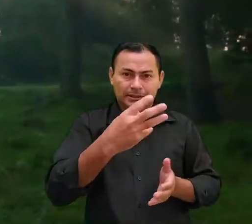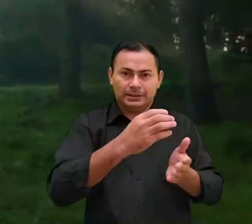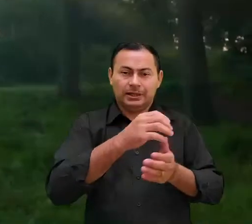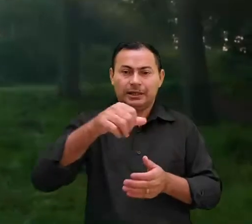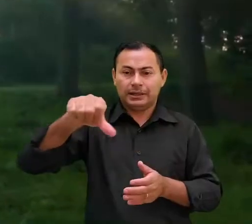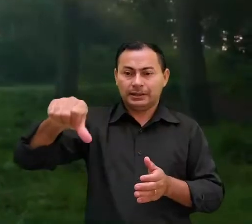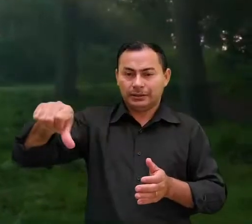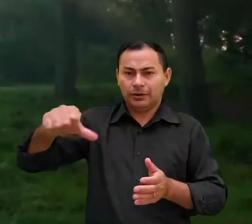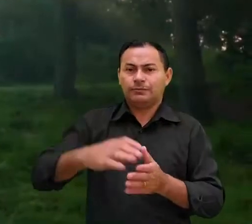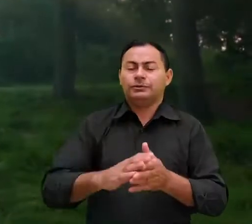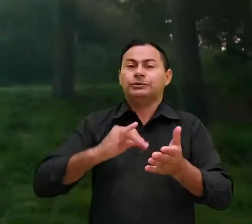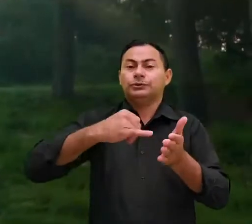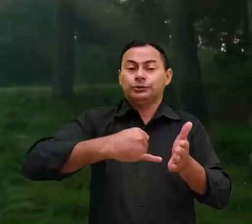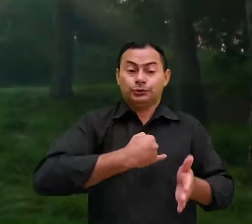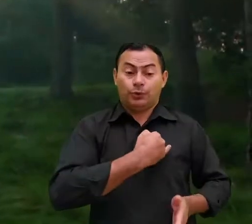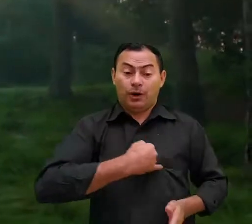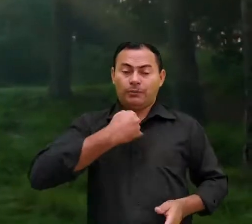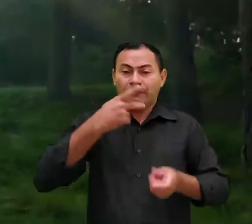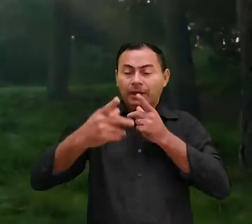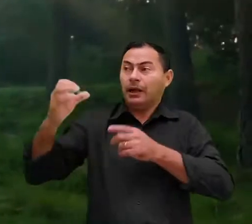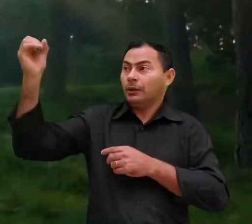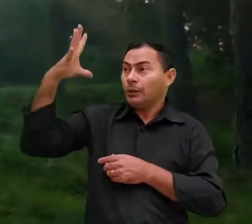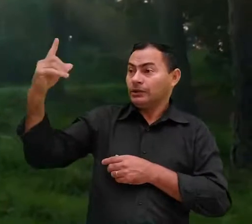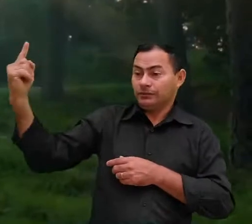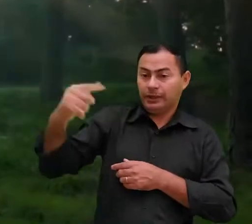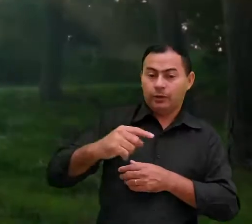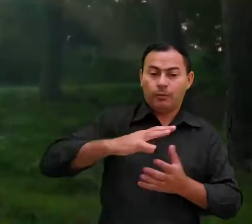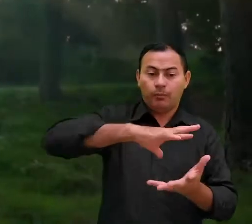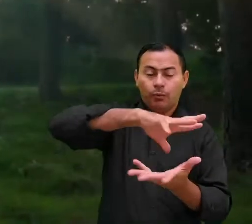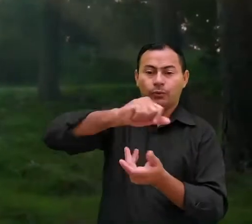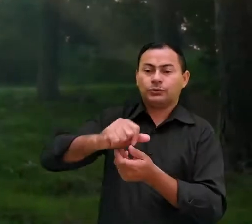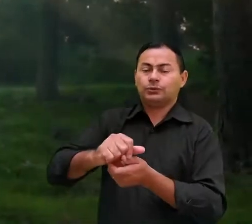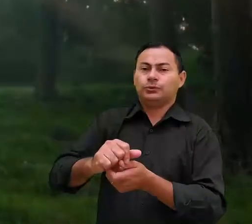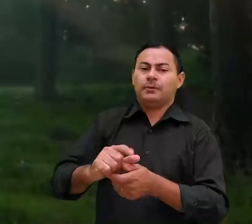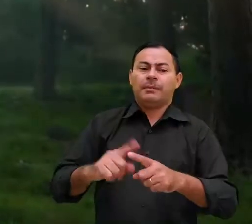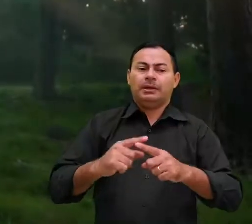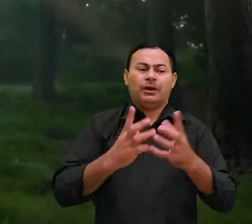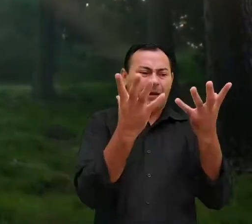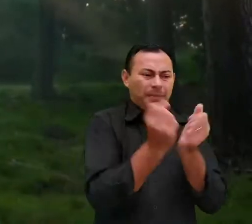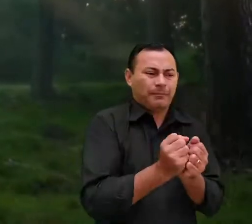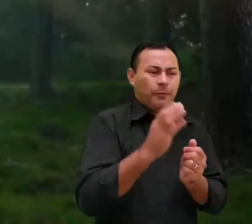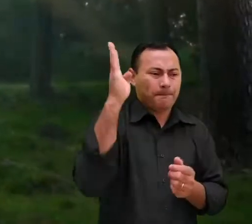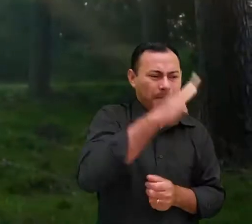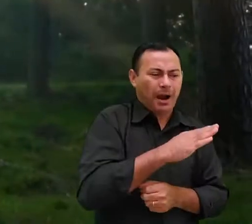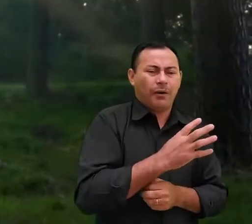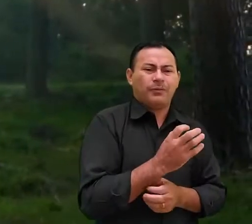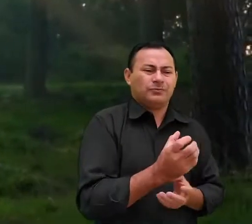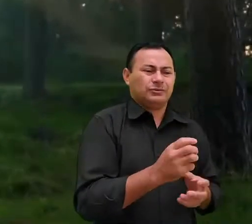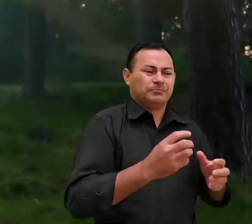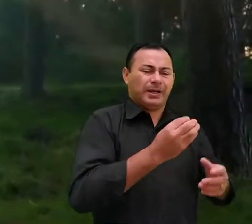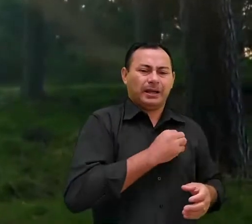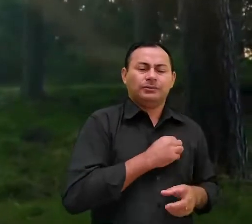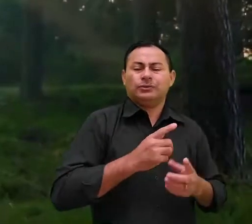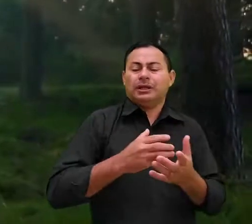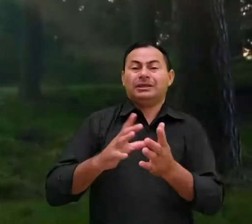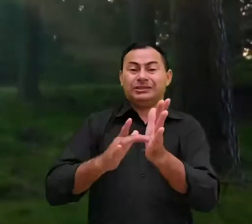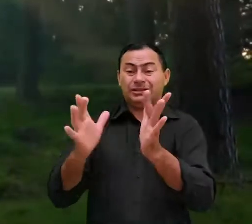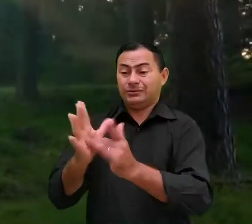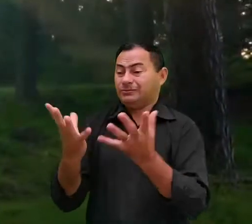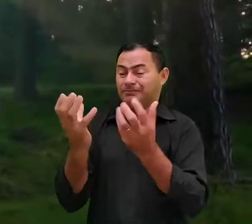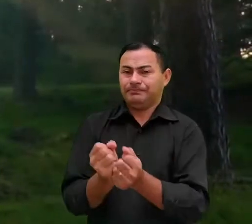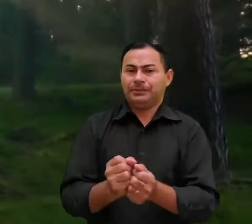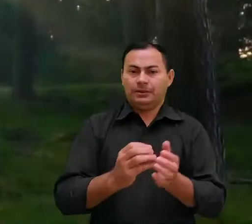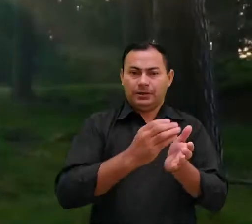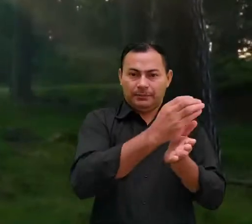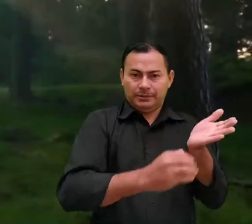condenação consiste em que a luz veio ao mundo mas nós amamos mais as trevas ou as obras do mal do que a luz Nos